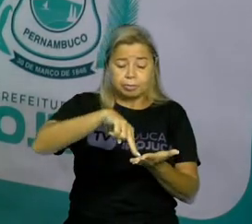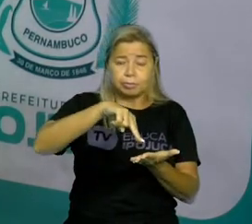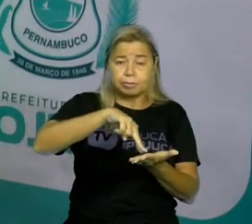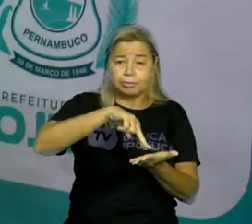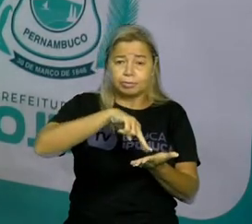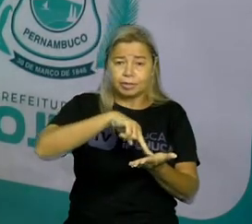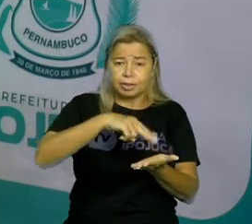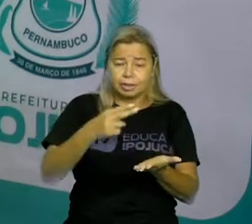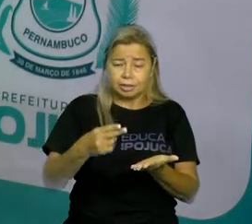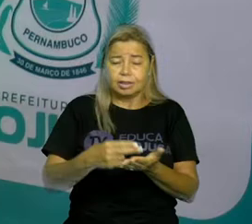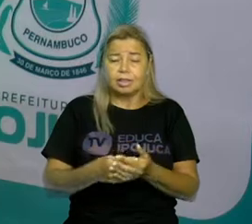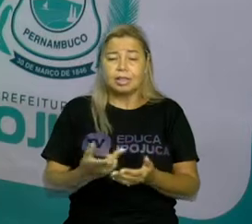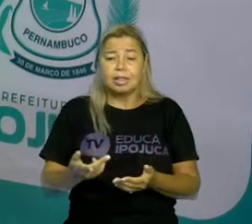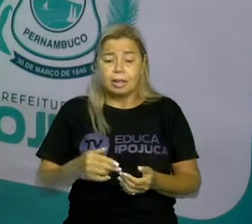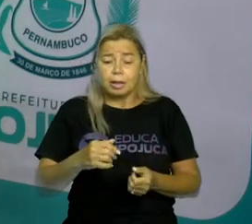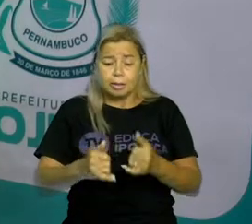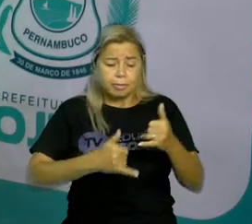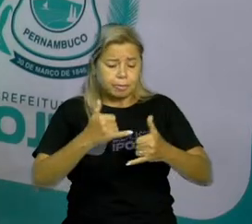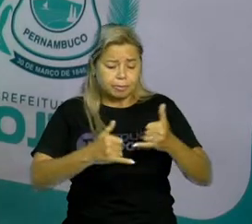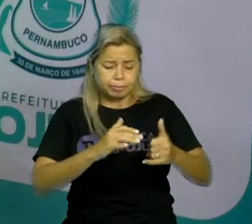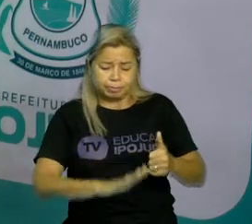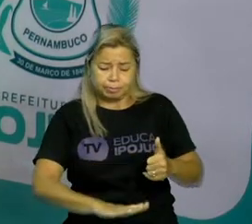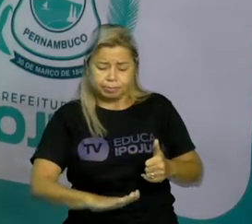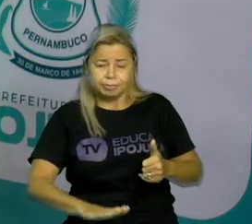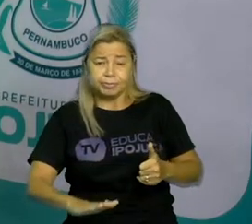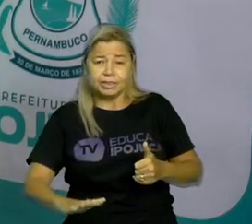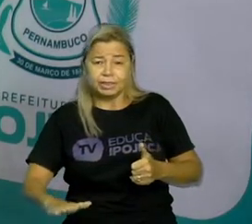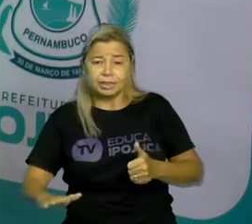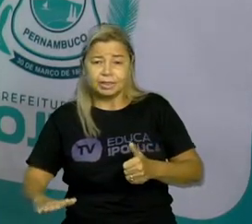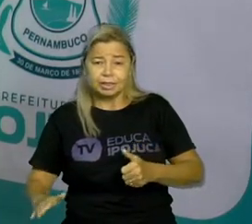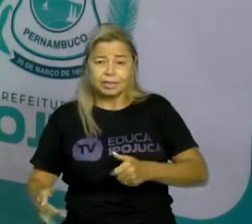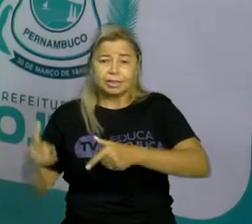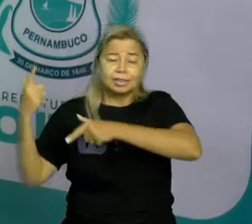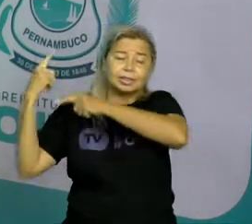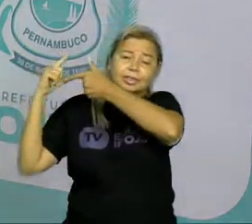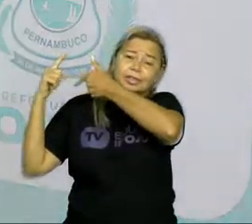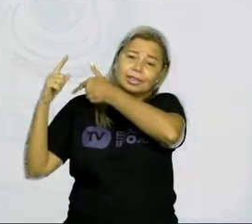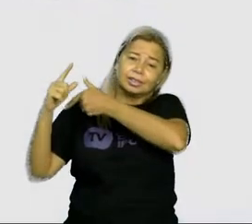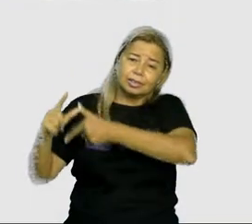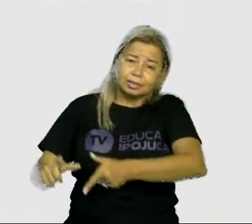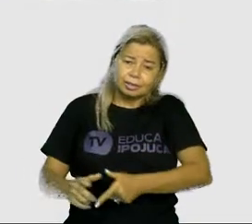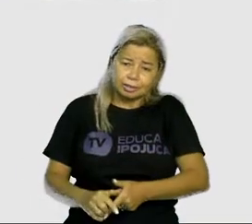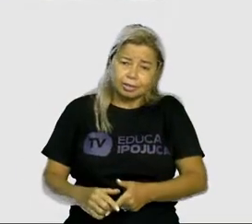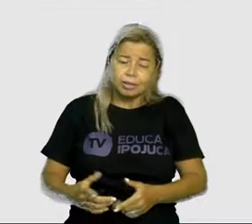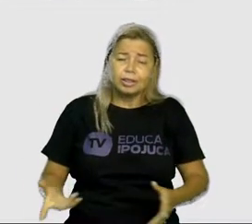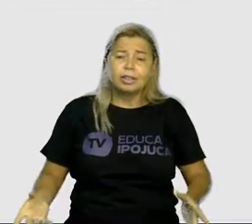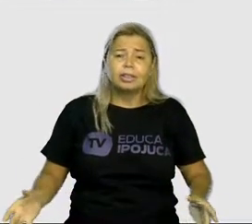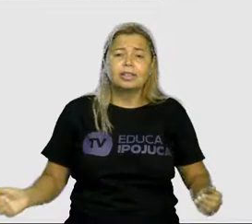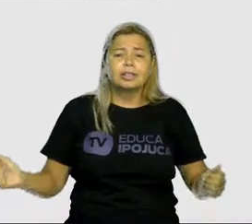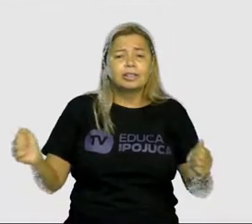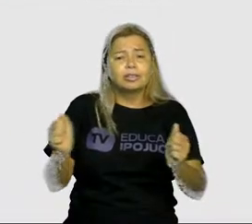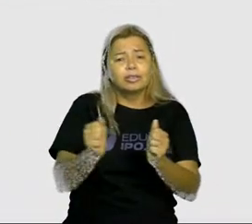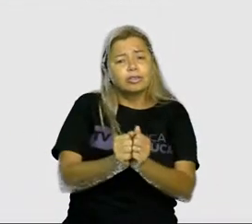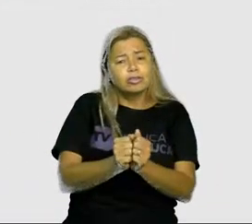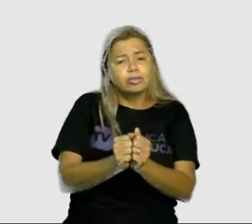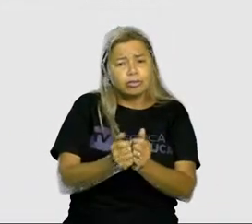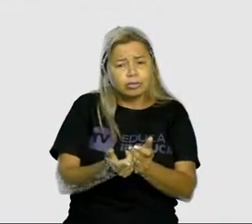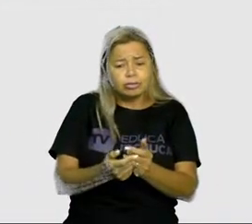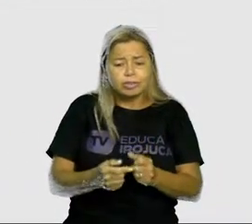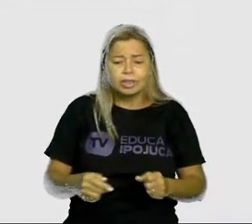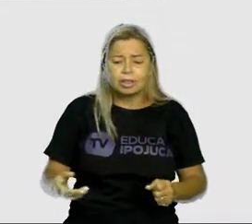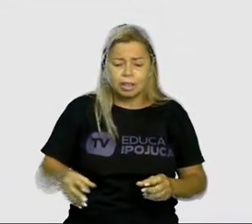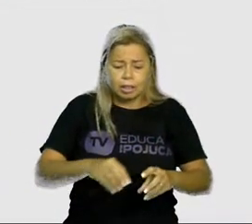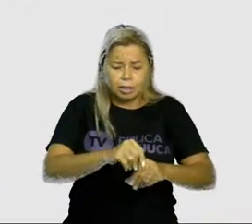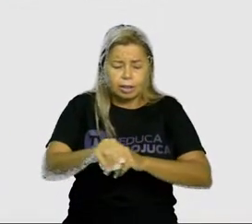que consiste em um circuito que liga a terra, o céu, através das casas, né?